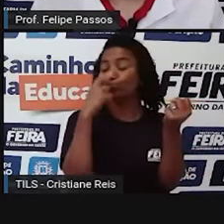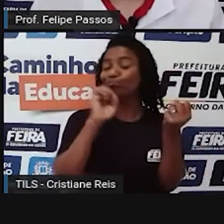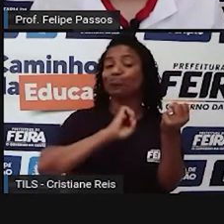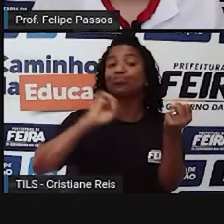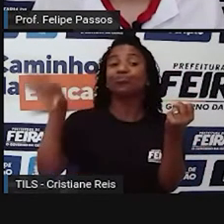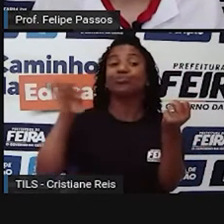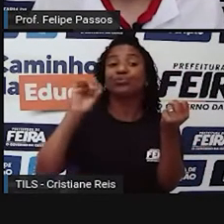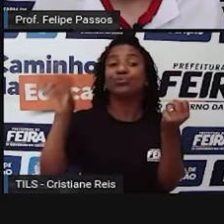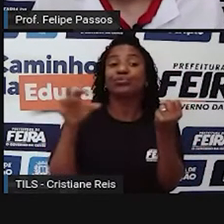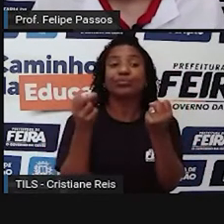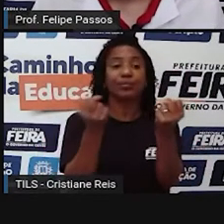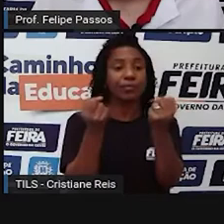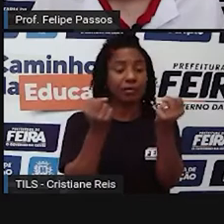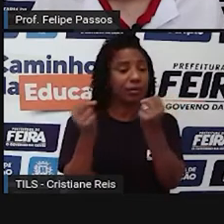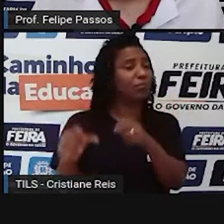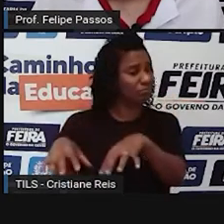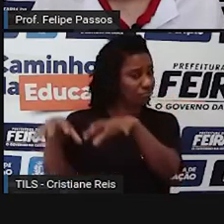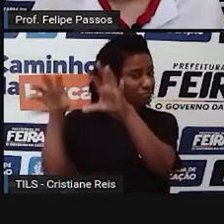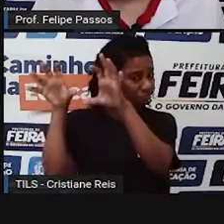muito tempo e causar impactos.